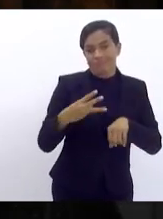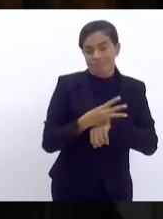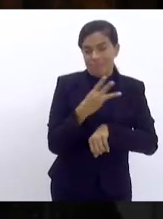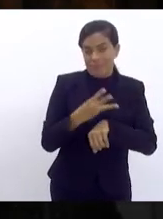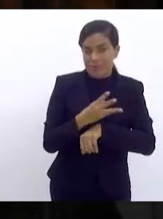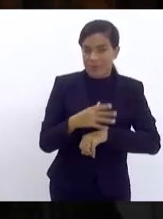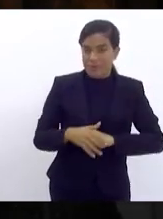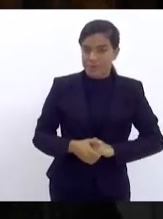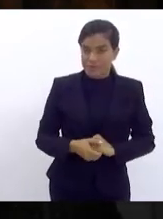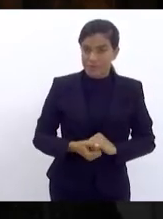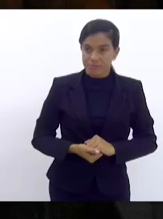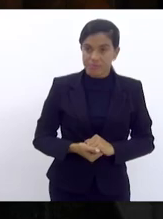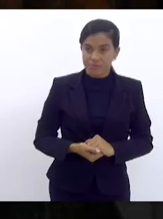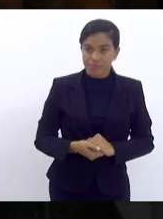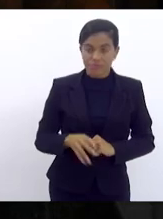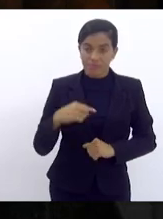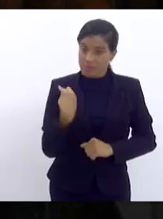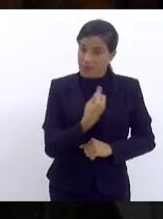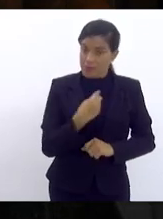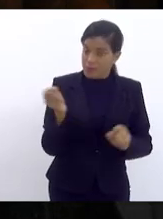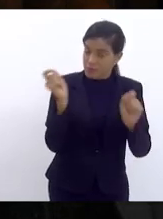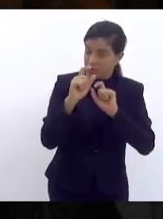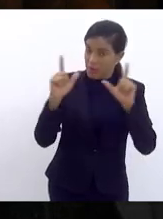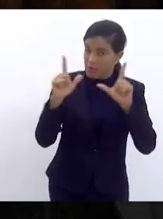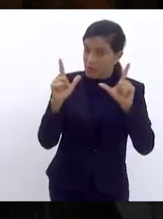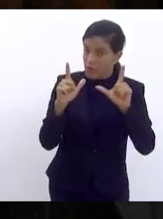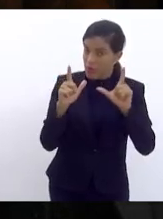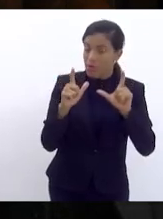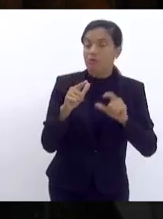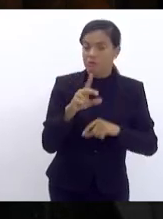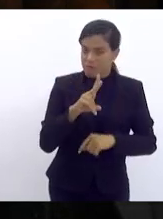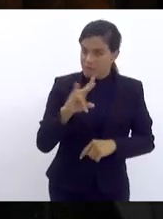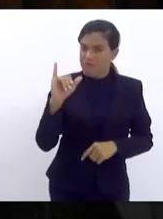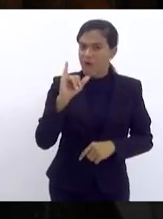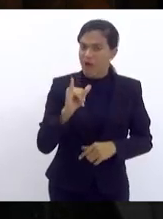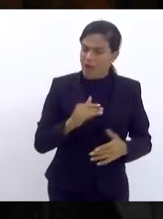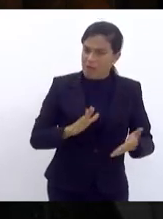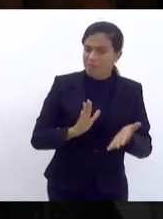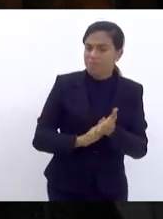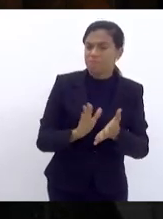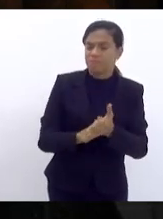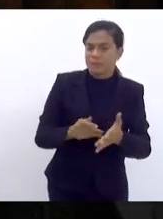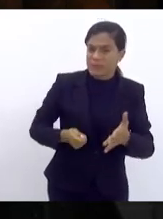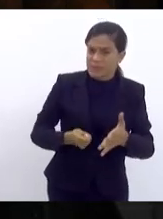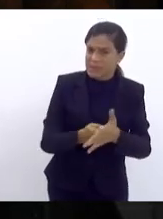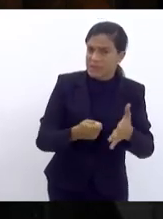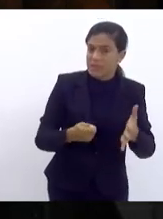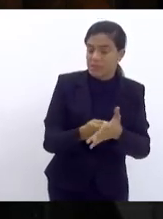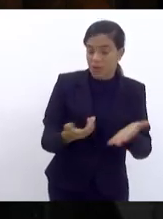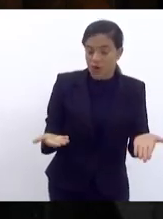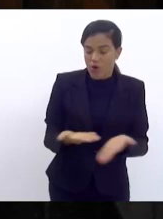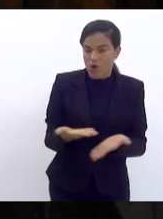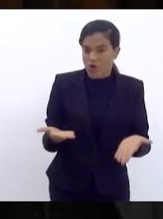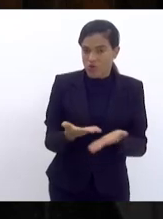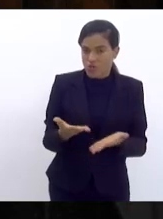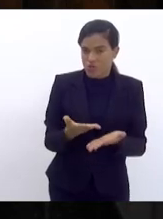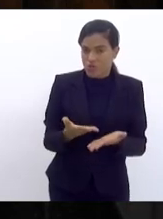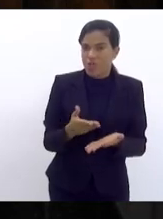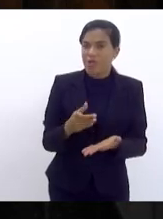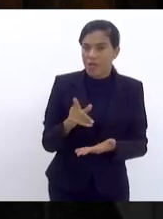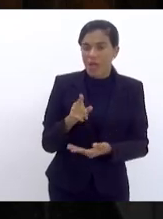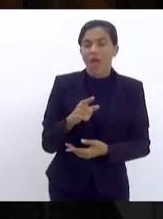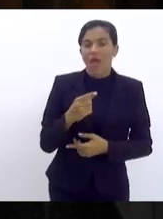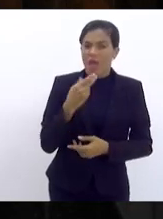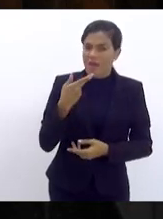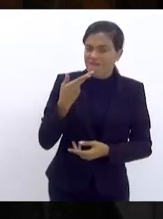terceirizados a gente está de olho está atento vai seguir cobrando mas no dia de hoje é elevando o tom da